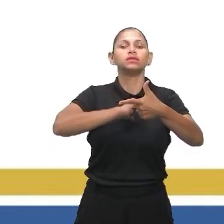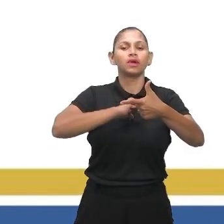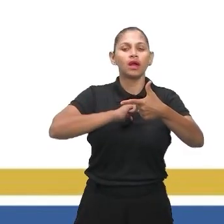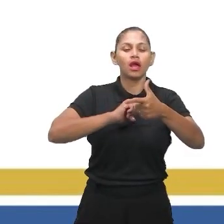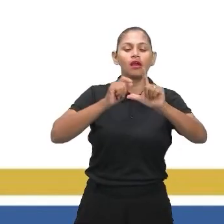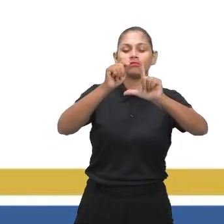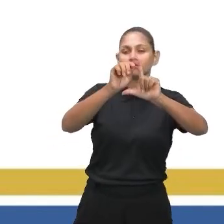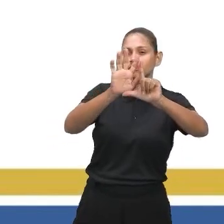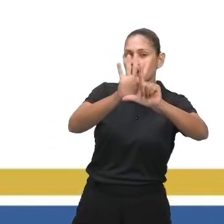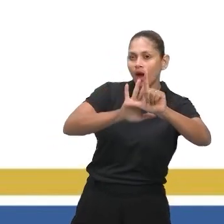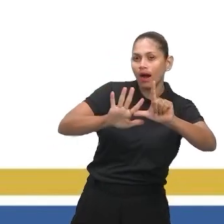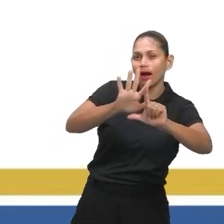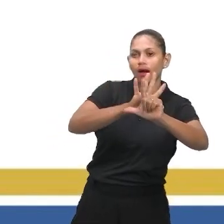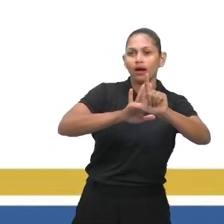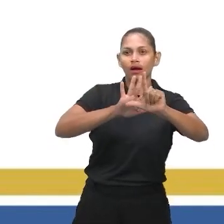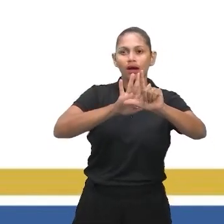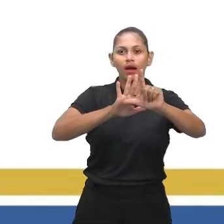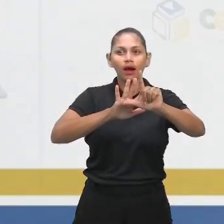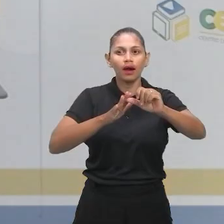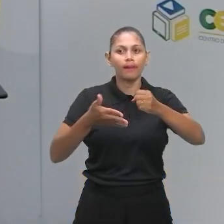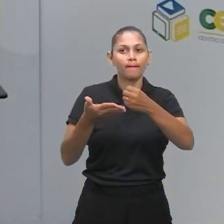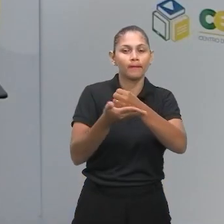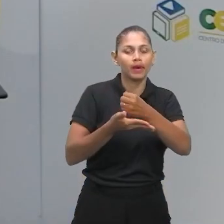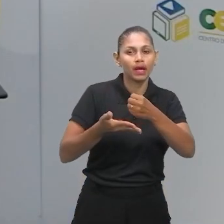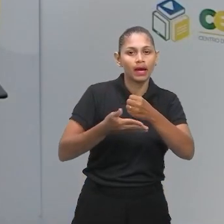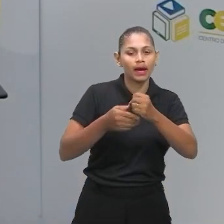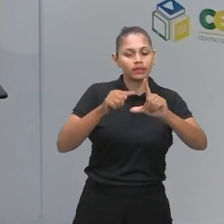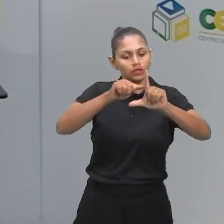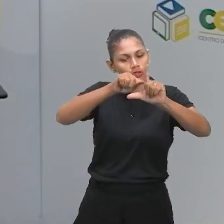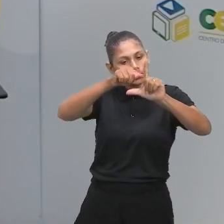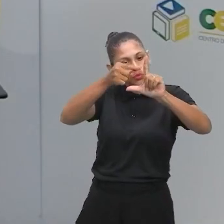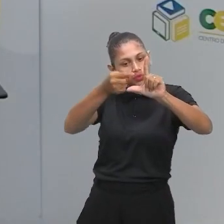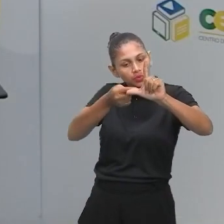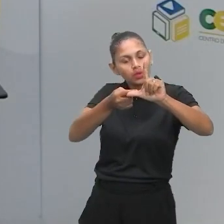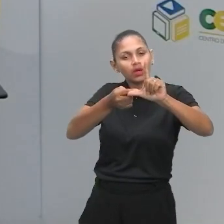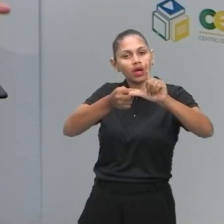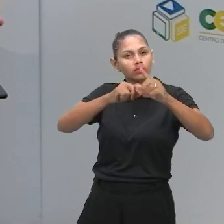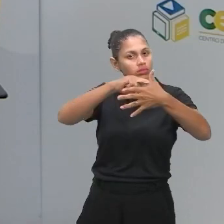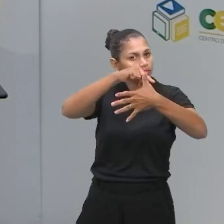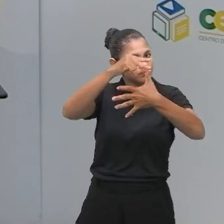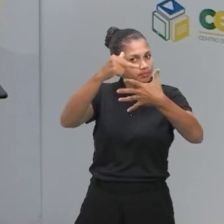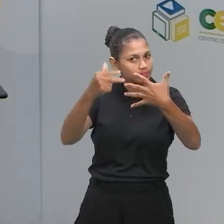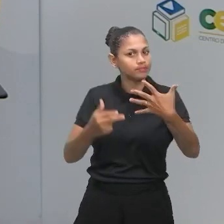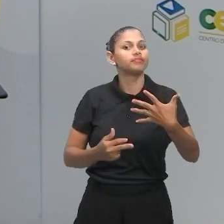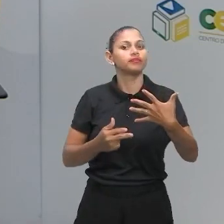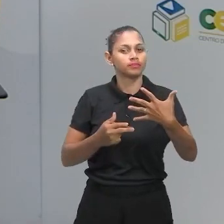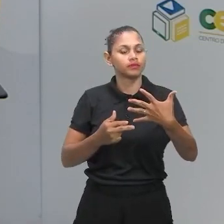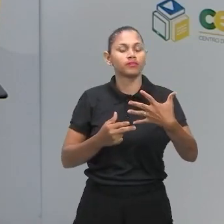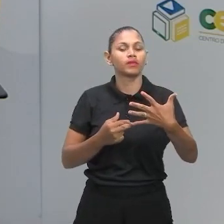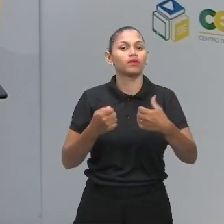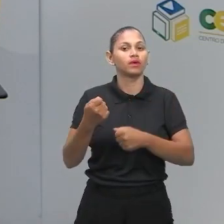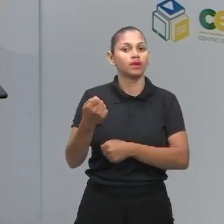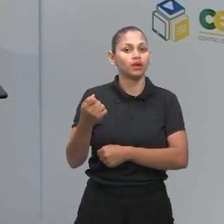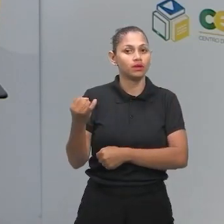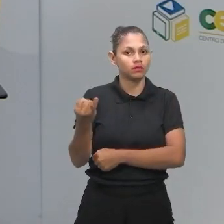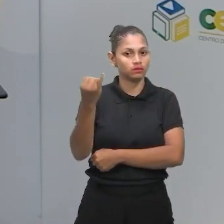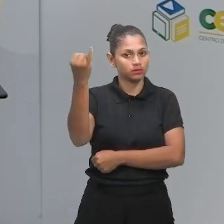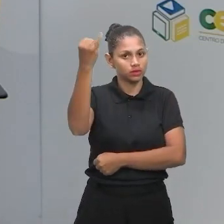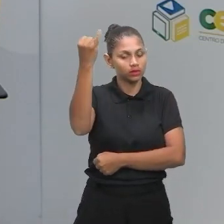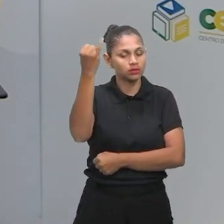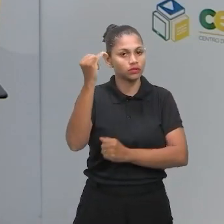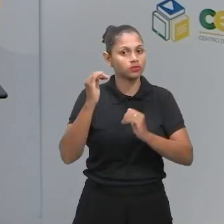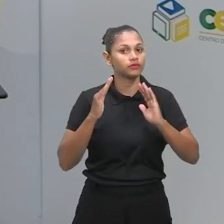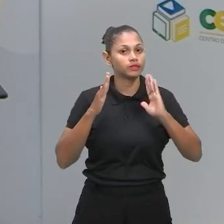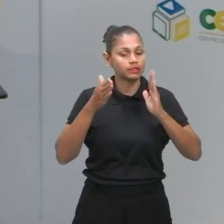fundamentos de ângulos, né? E outros polígonos regulares. Então, esse é o top five, né? Nosso checklist que você precisa